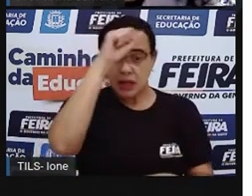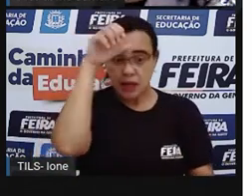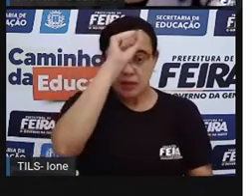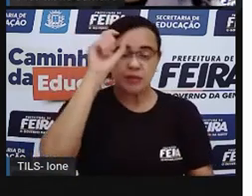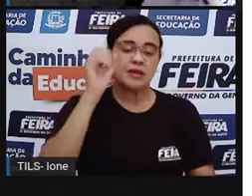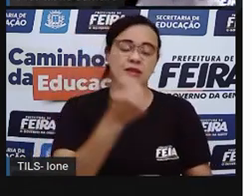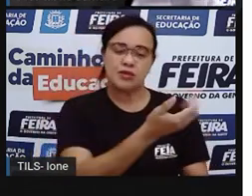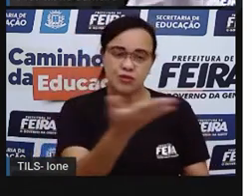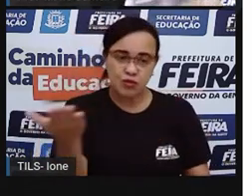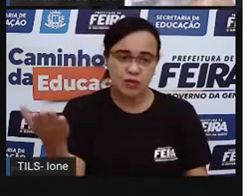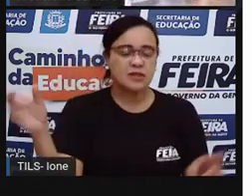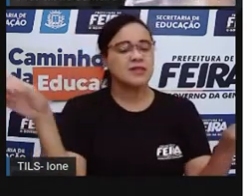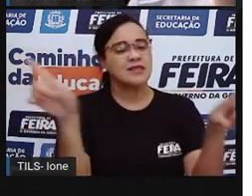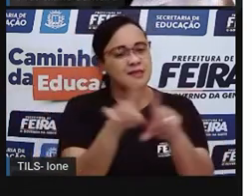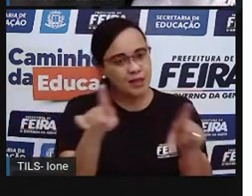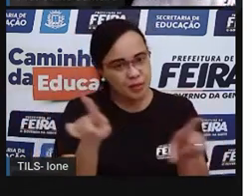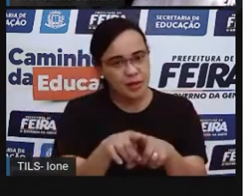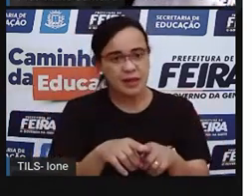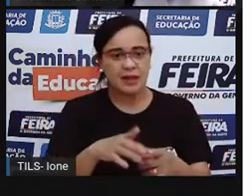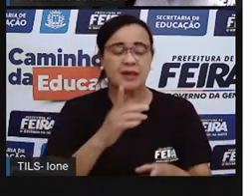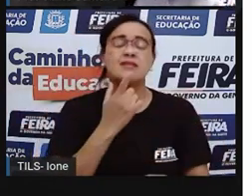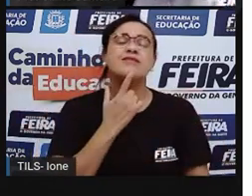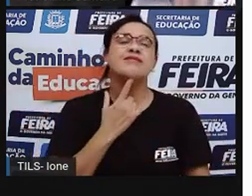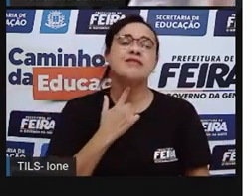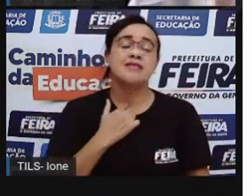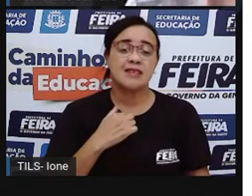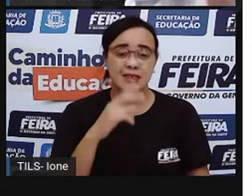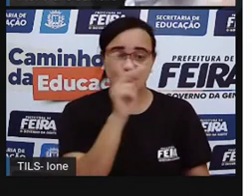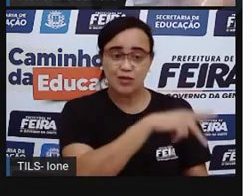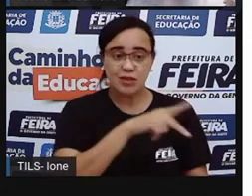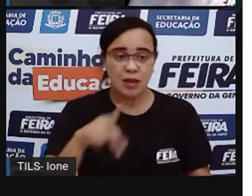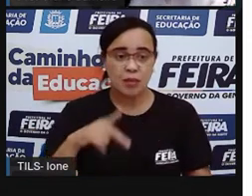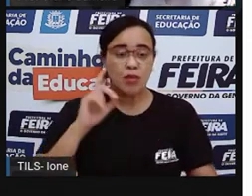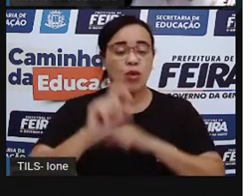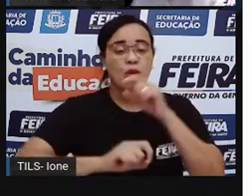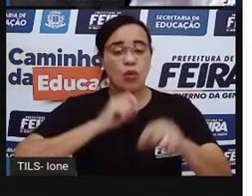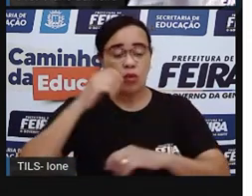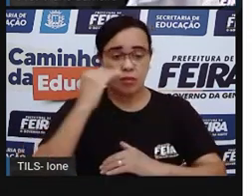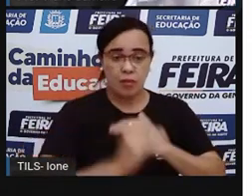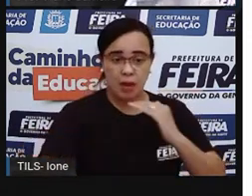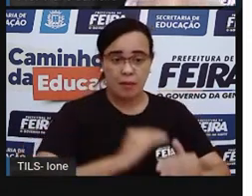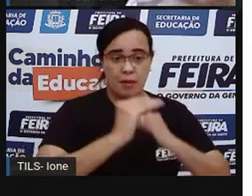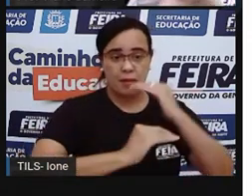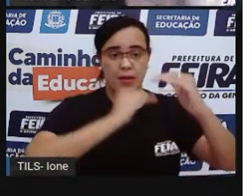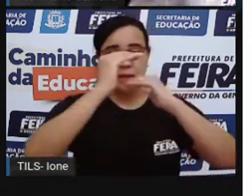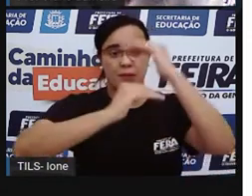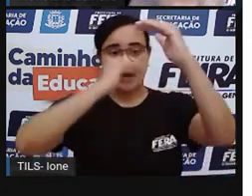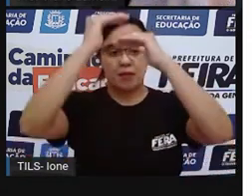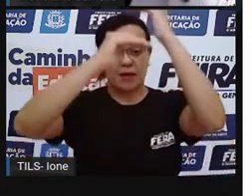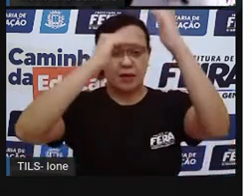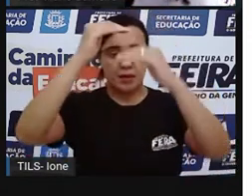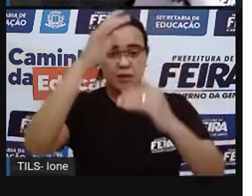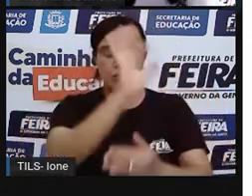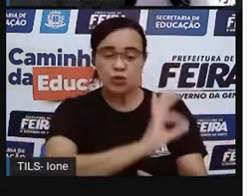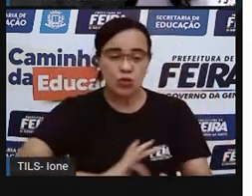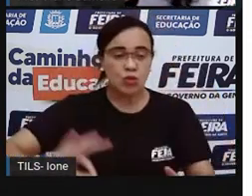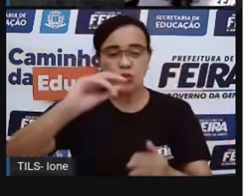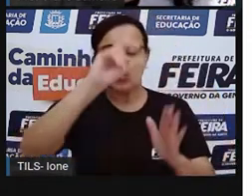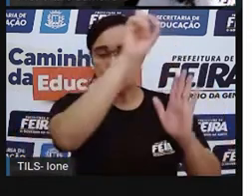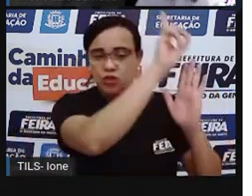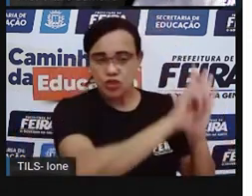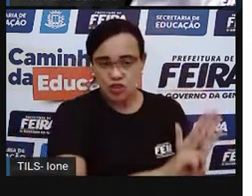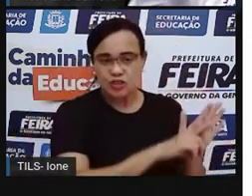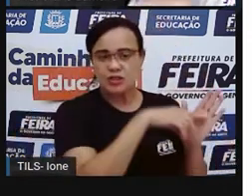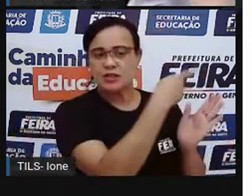vocês, né? Então, o desejo da Proie é que vocês cresçam, né? Merecedores de todos os direitos de